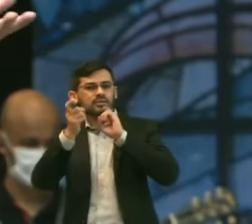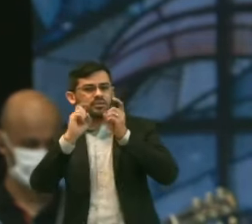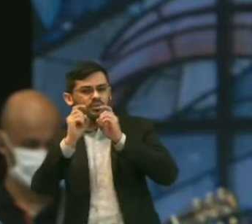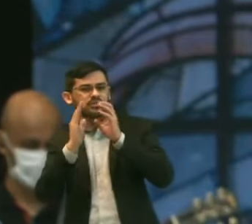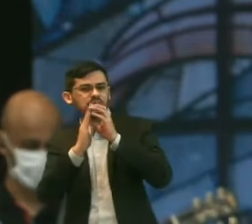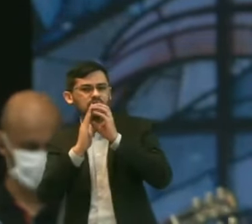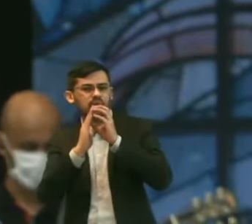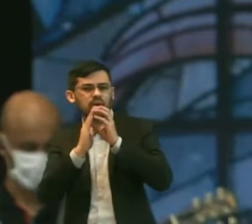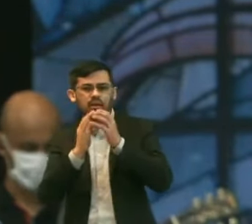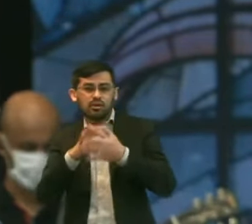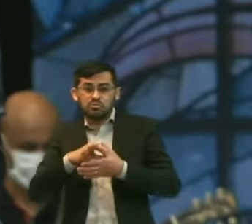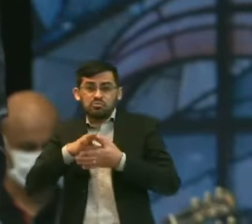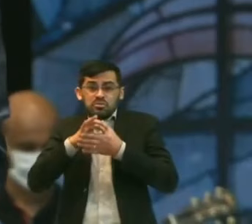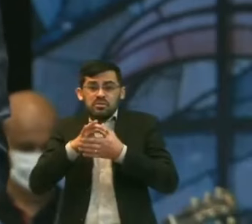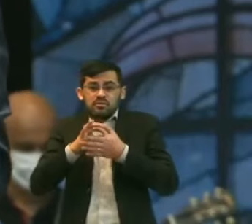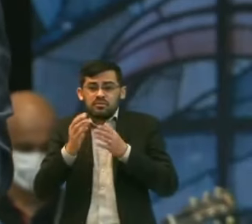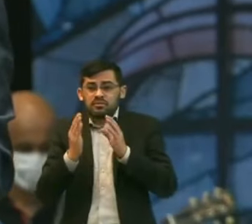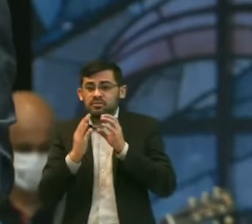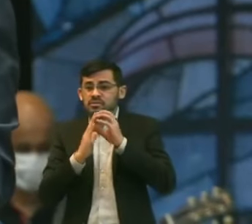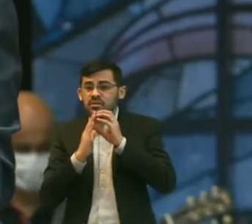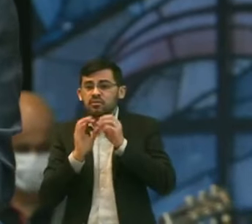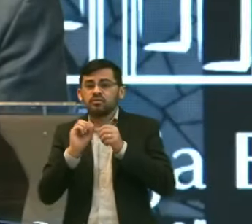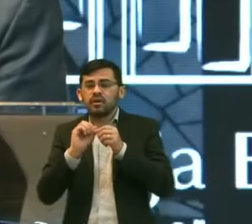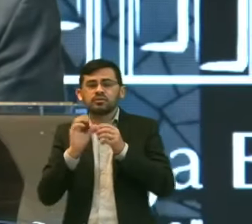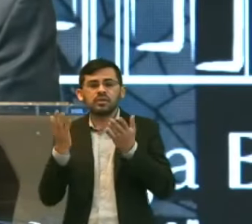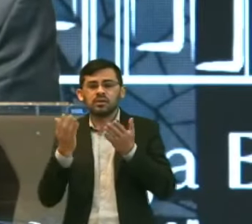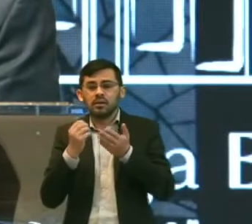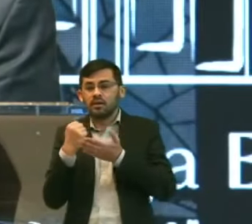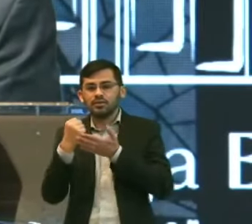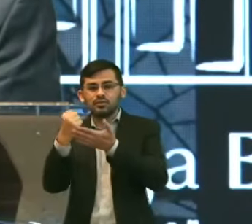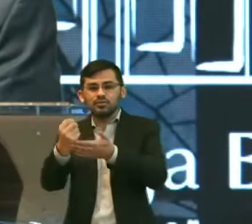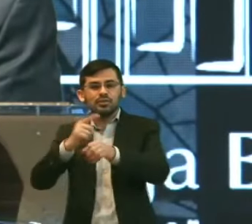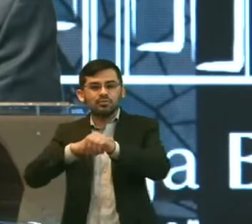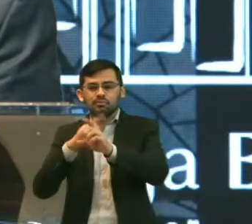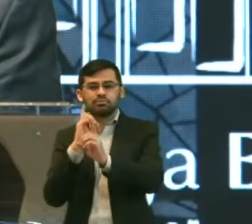grupos O um líder De céu Faz Ele facilita